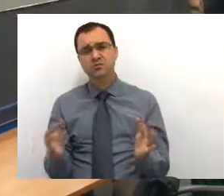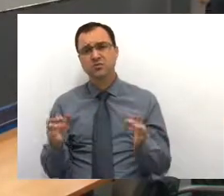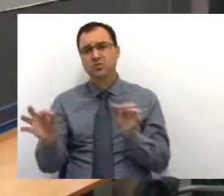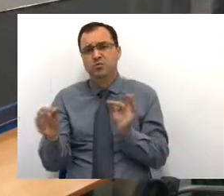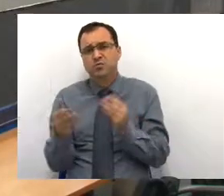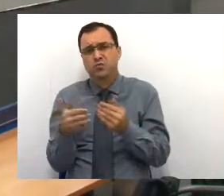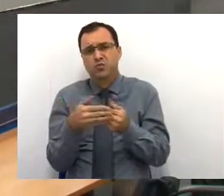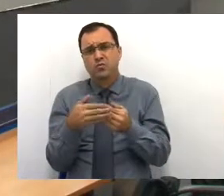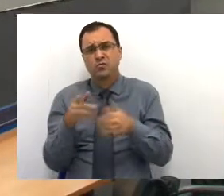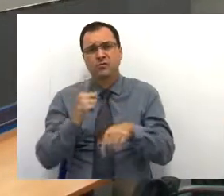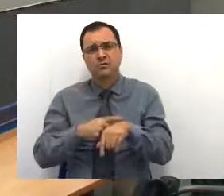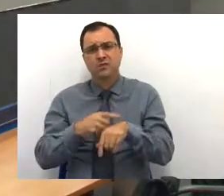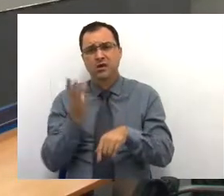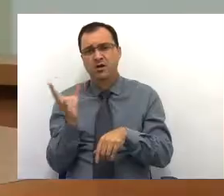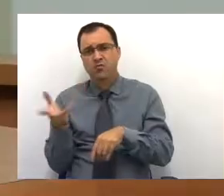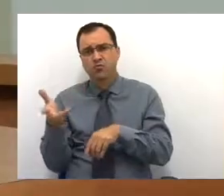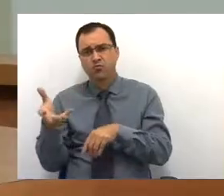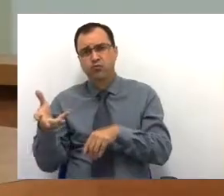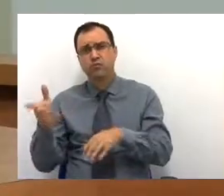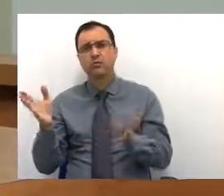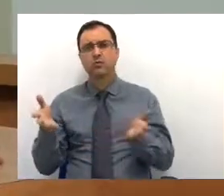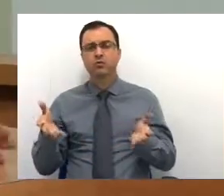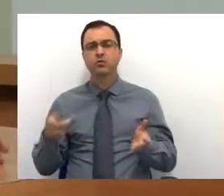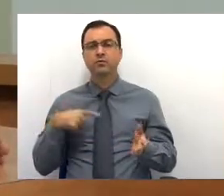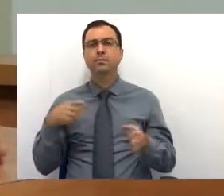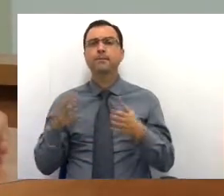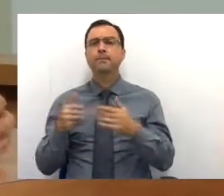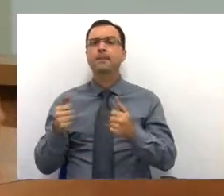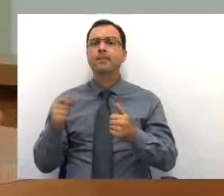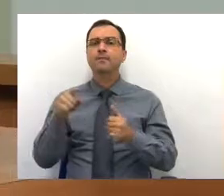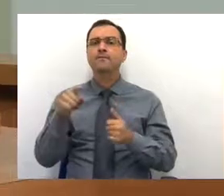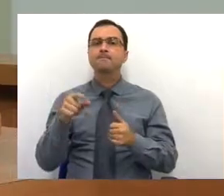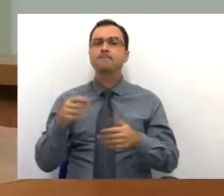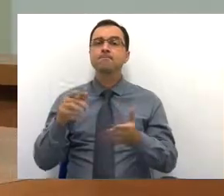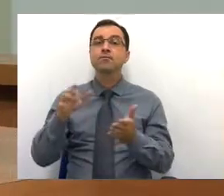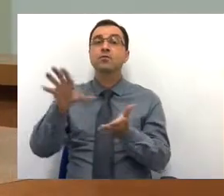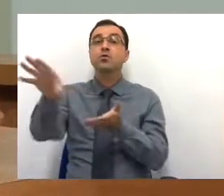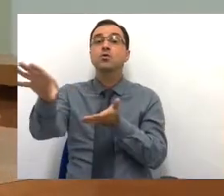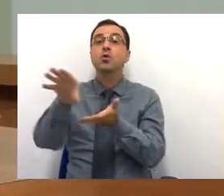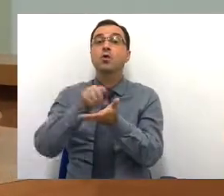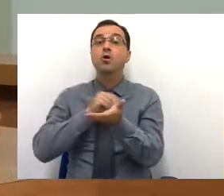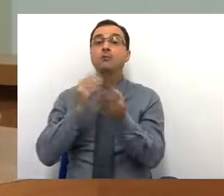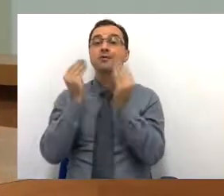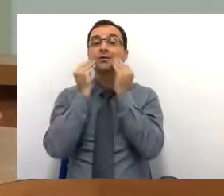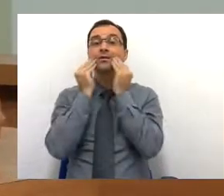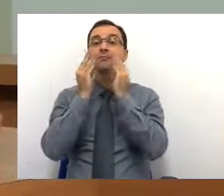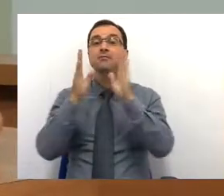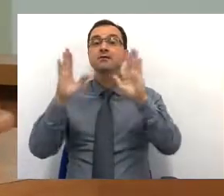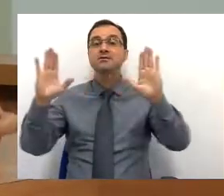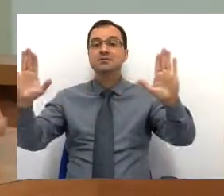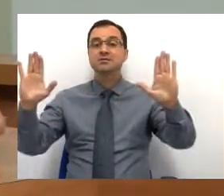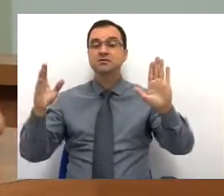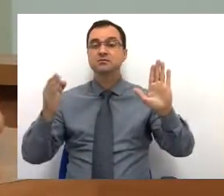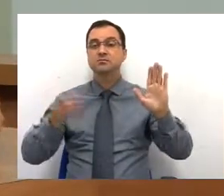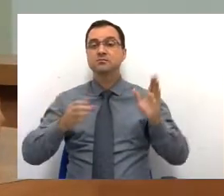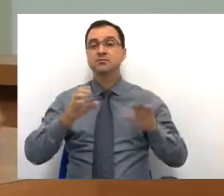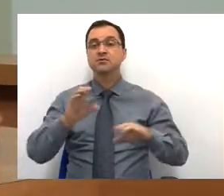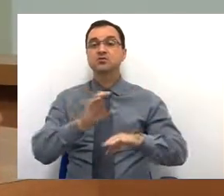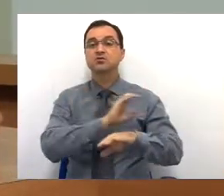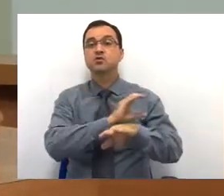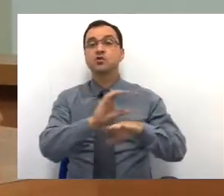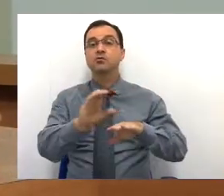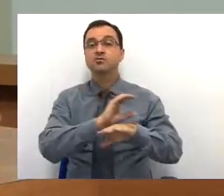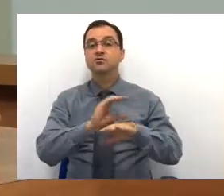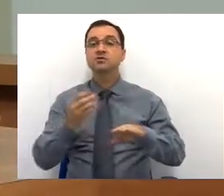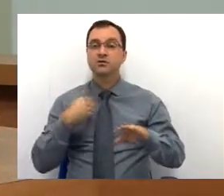que eu sei que o senhor está com o tempo corrido hoje. Gostaria de pedir a cópia da apresentação para as comissões, na qual eu